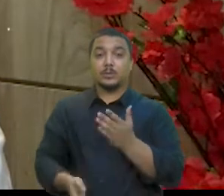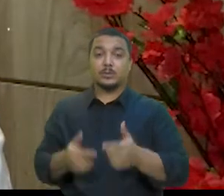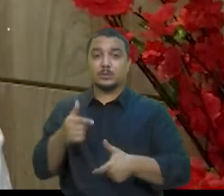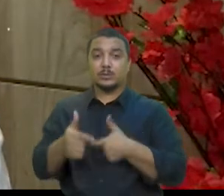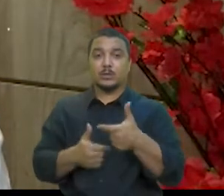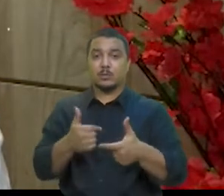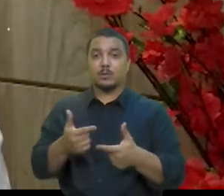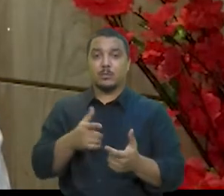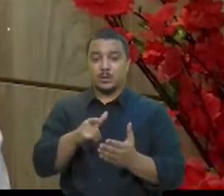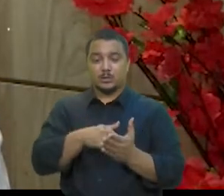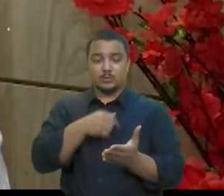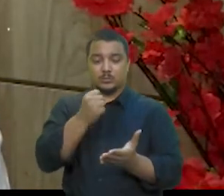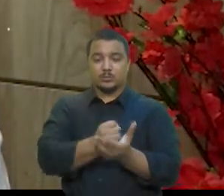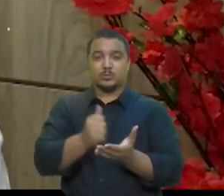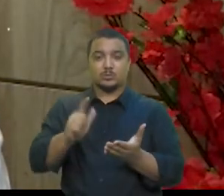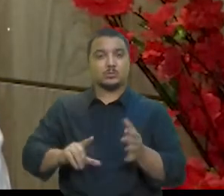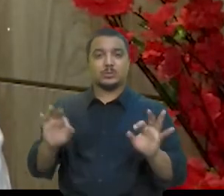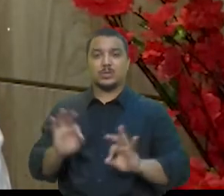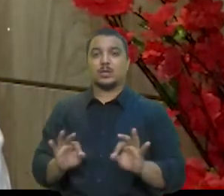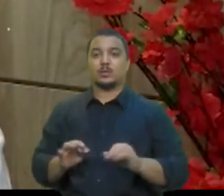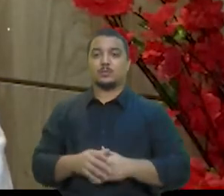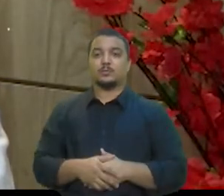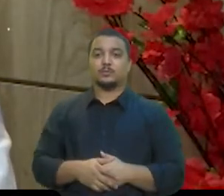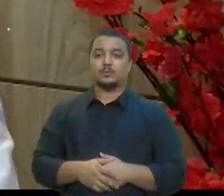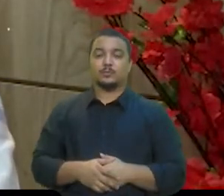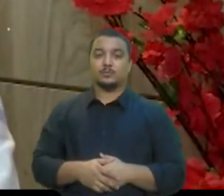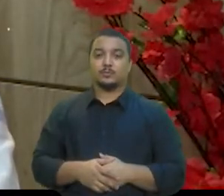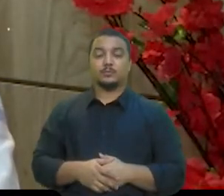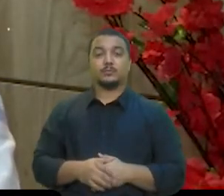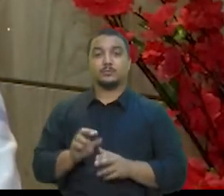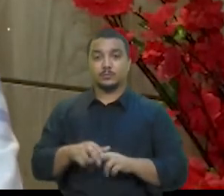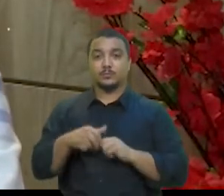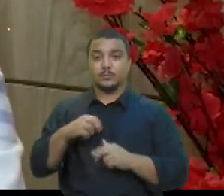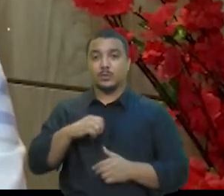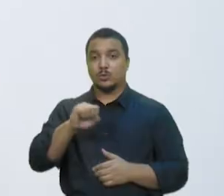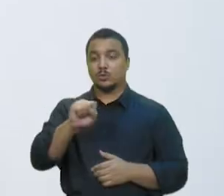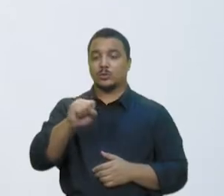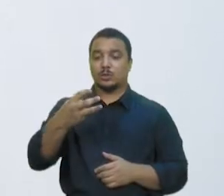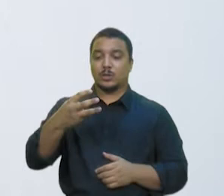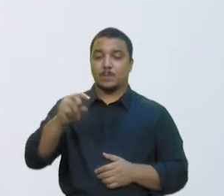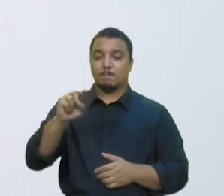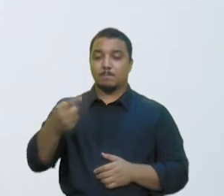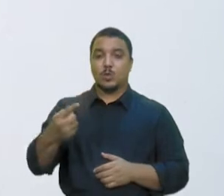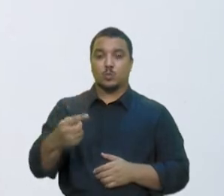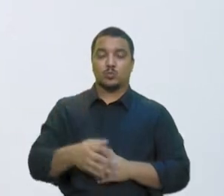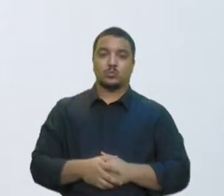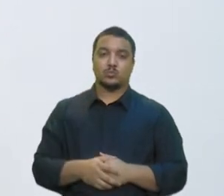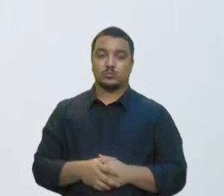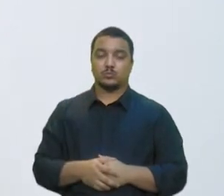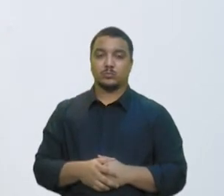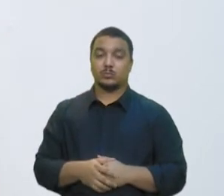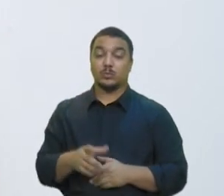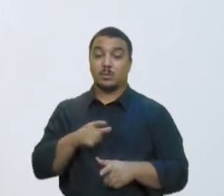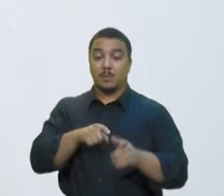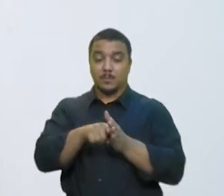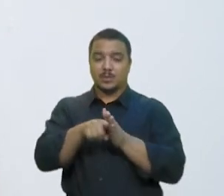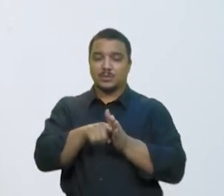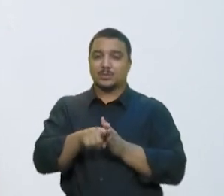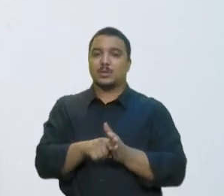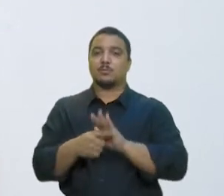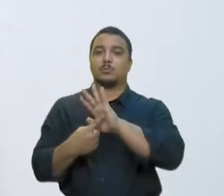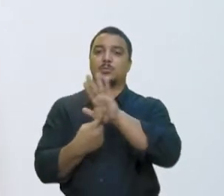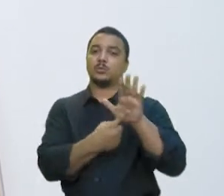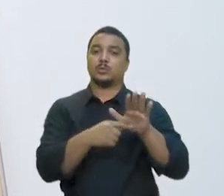carteira de trabalho assinada, correspondendo a 83 mil. Outro dado da pesquisa mostra que a cada 10